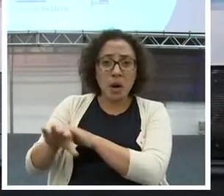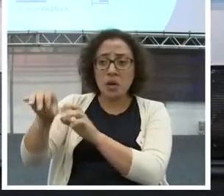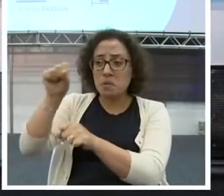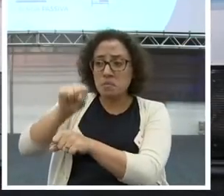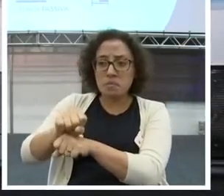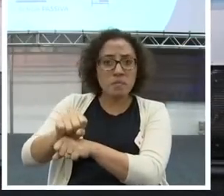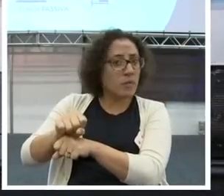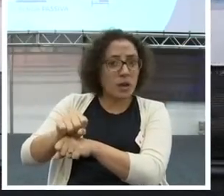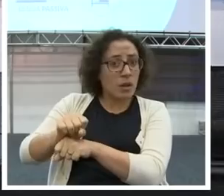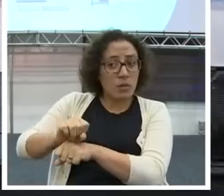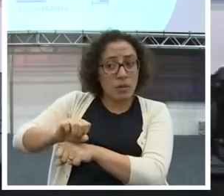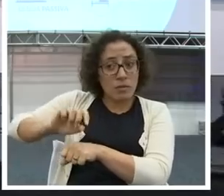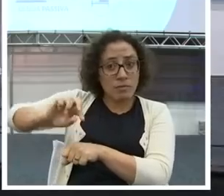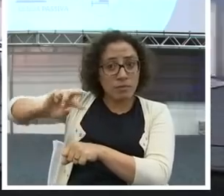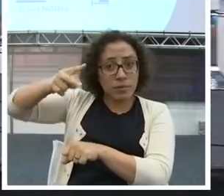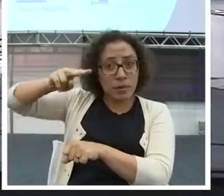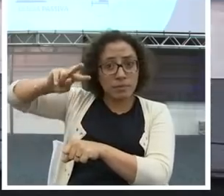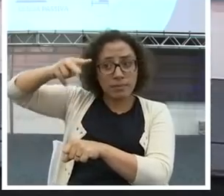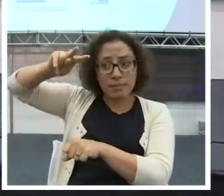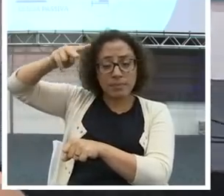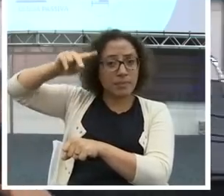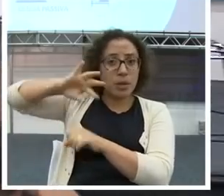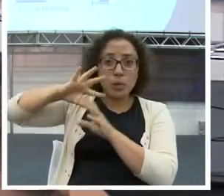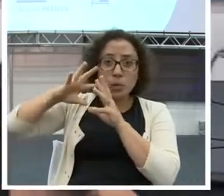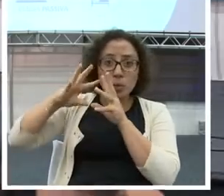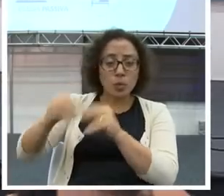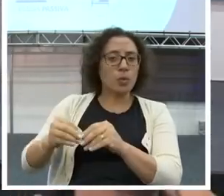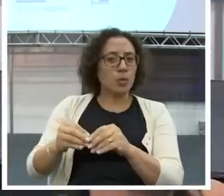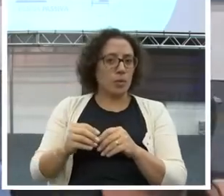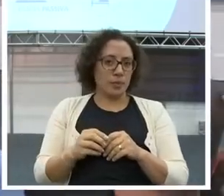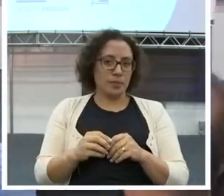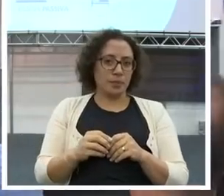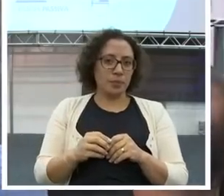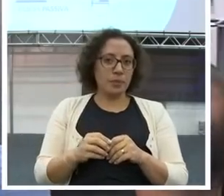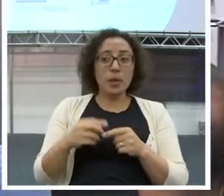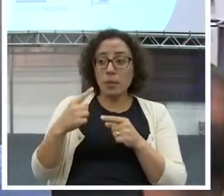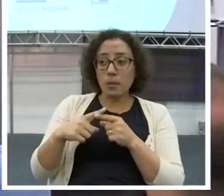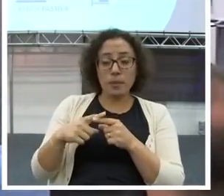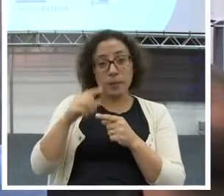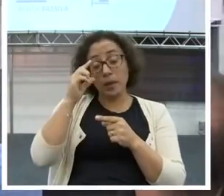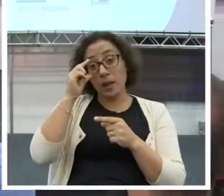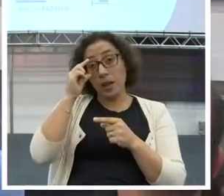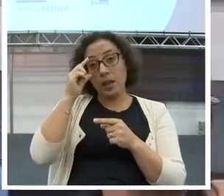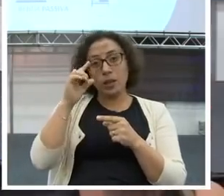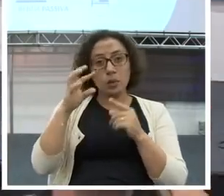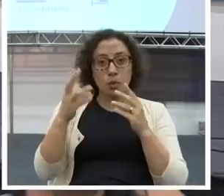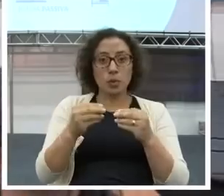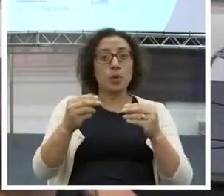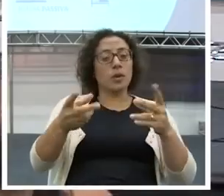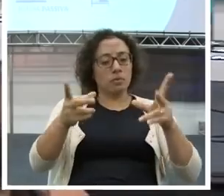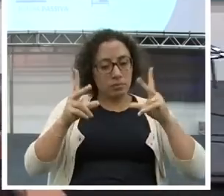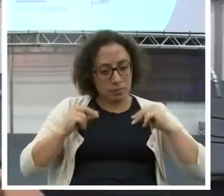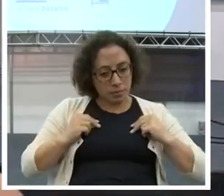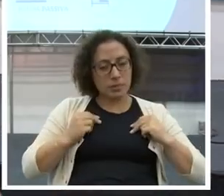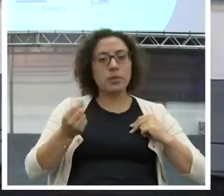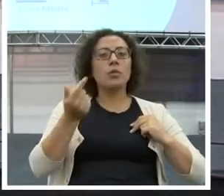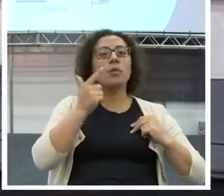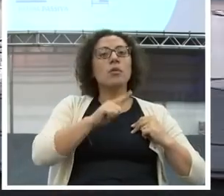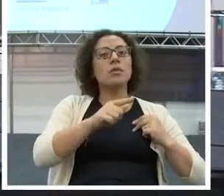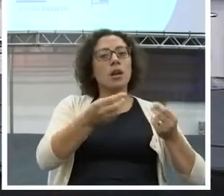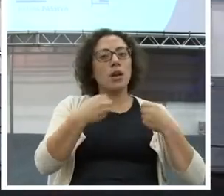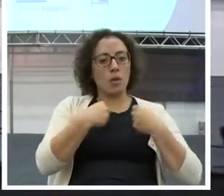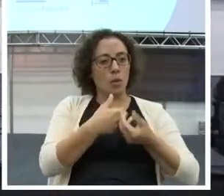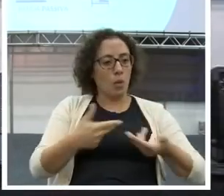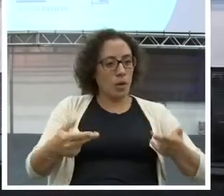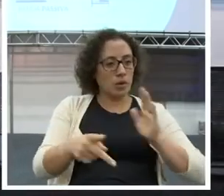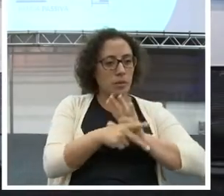Eu tenho que multiplicar todas as funções que Ele me deu. Para ser merecedor daquilo que eu tenho.